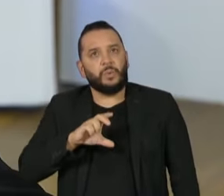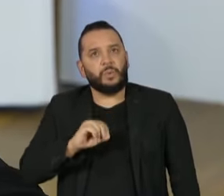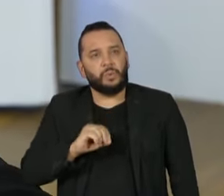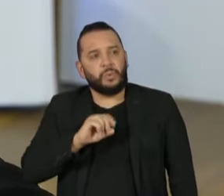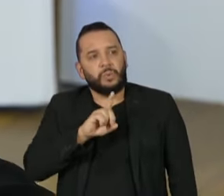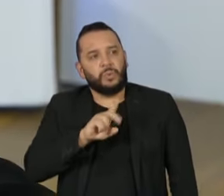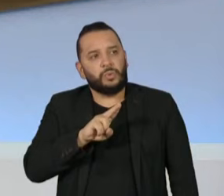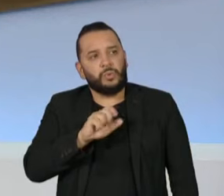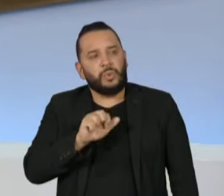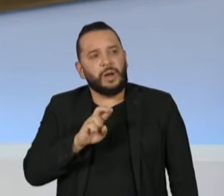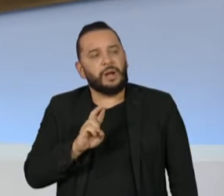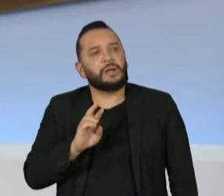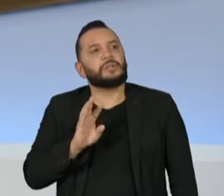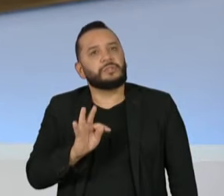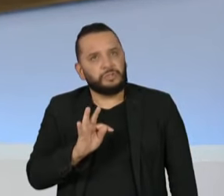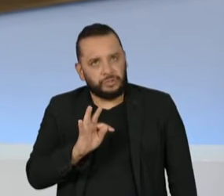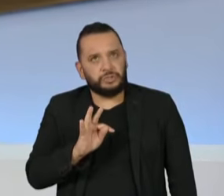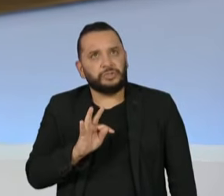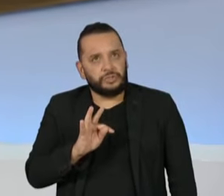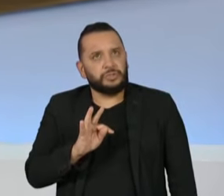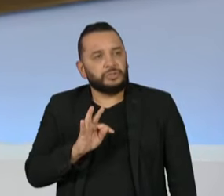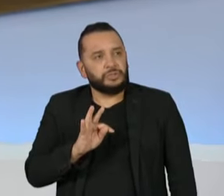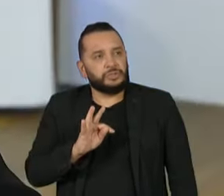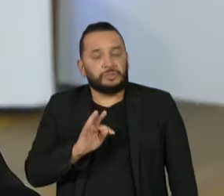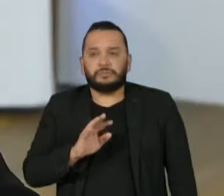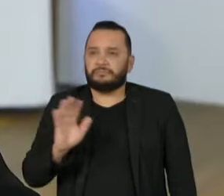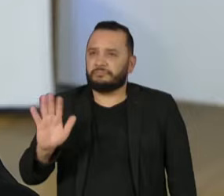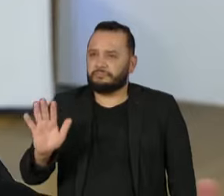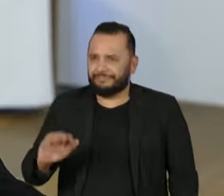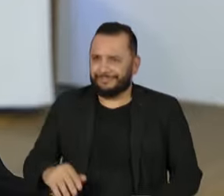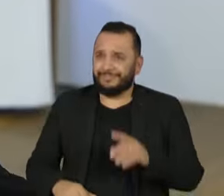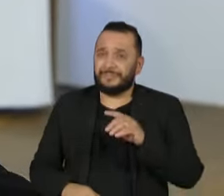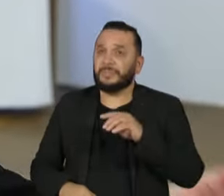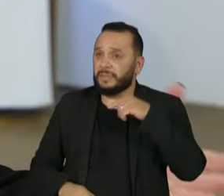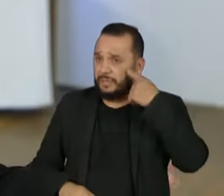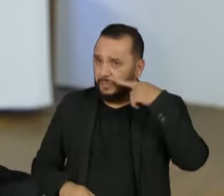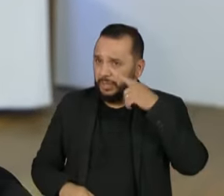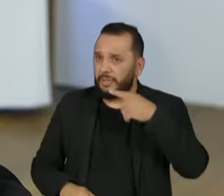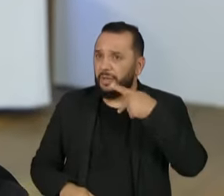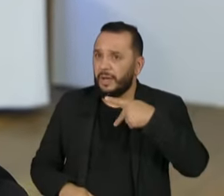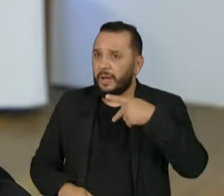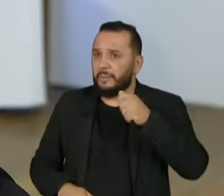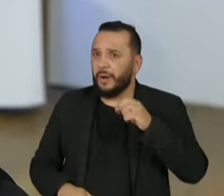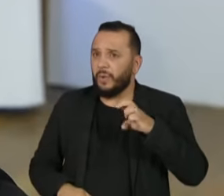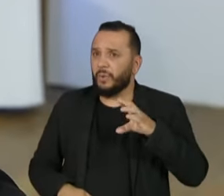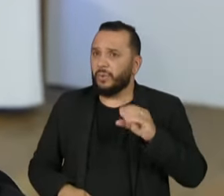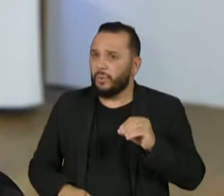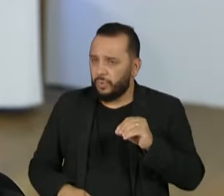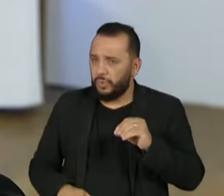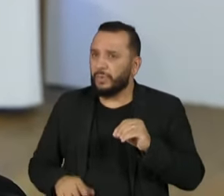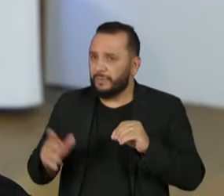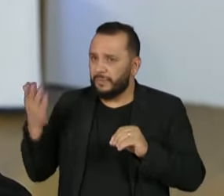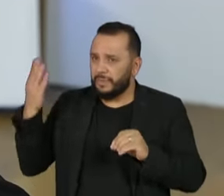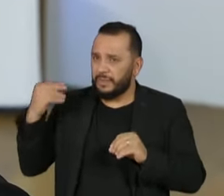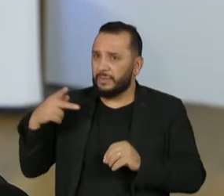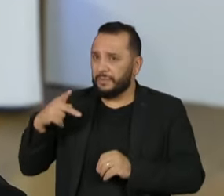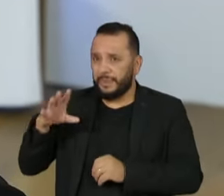ficou no IFAM até fevereiro deste ano. O deputado Paulo Duarte, que já foi do PT, hoje eu não sei que partido está,